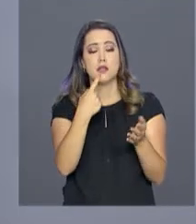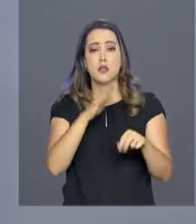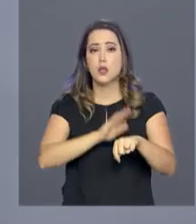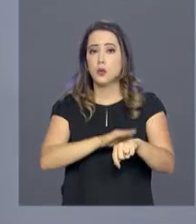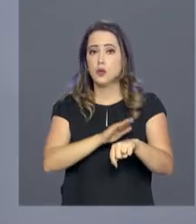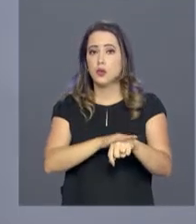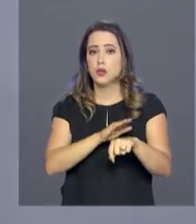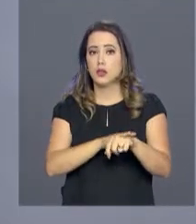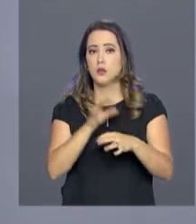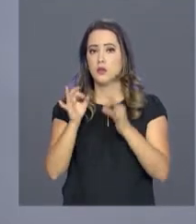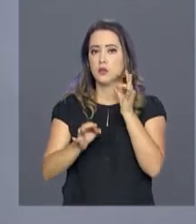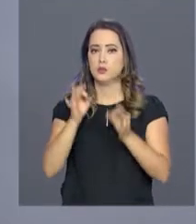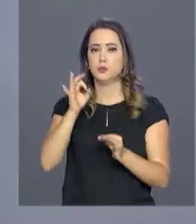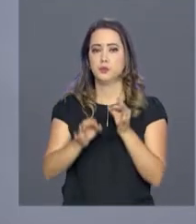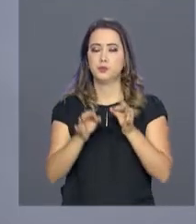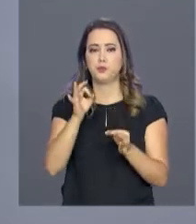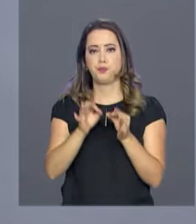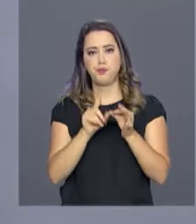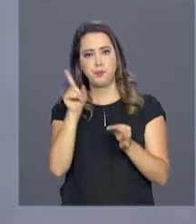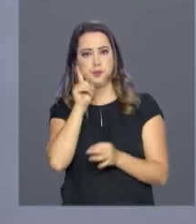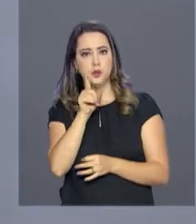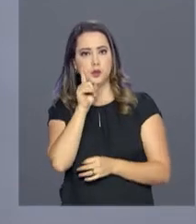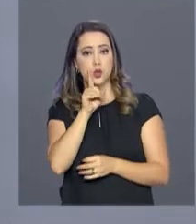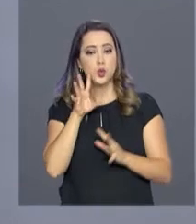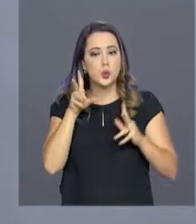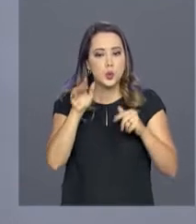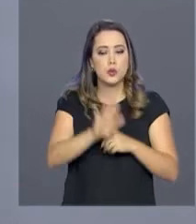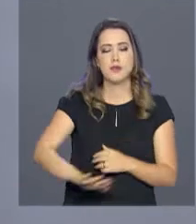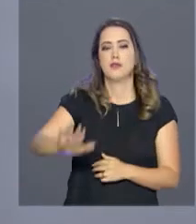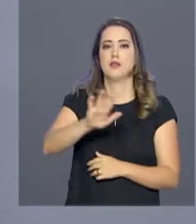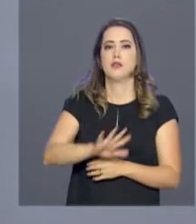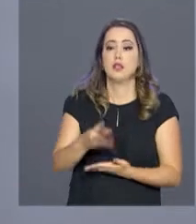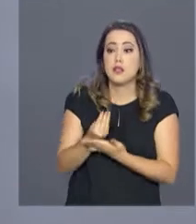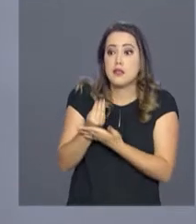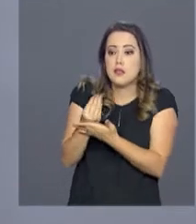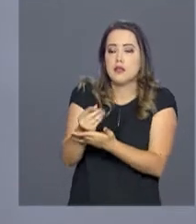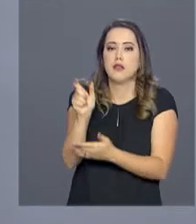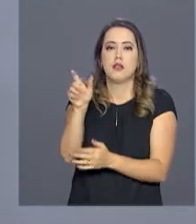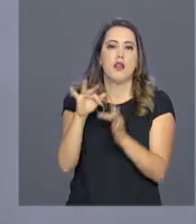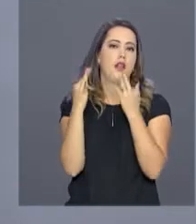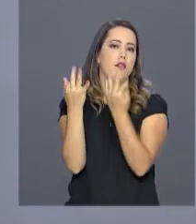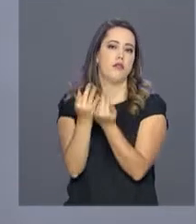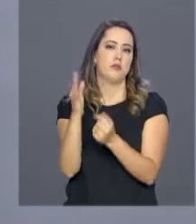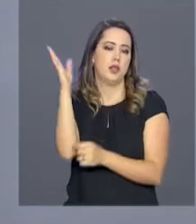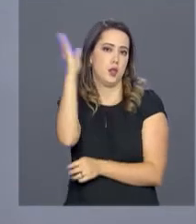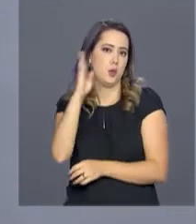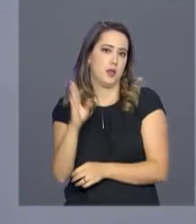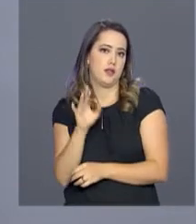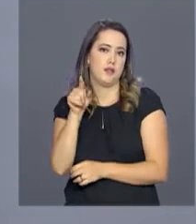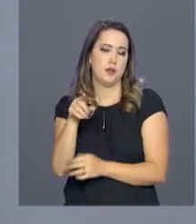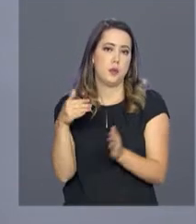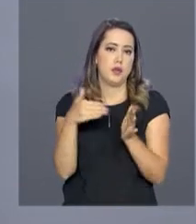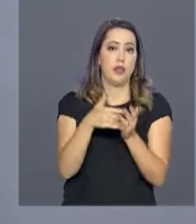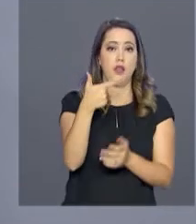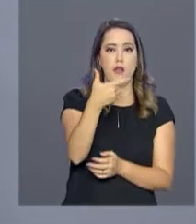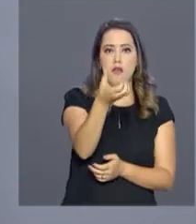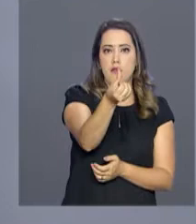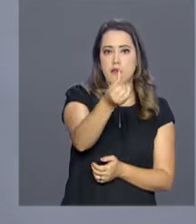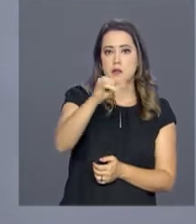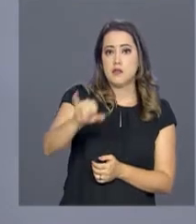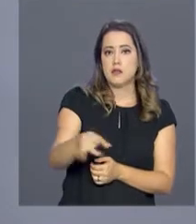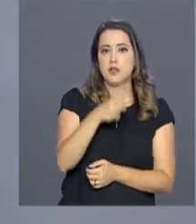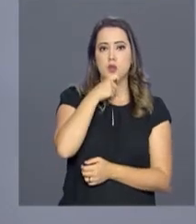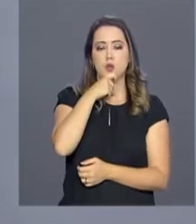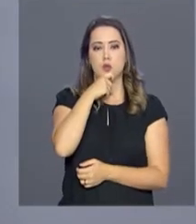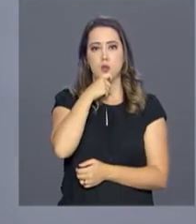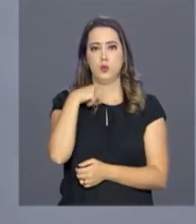-americana para que todas as crianças sejam entregues aos pais brasileiros até o dia 26 de julho. A nossa correspondente nos Estados